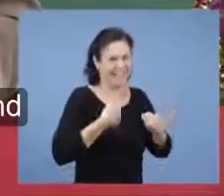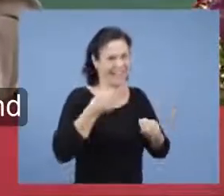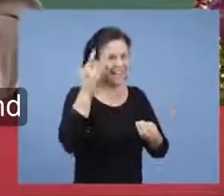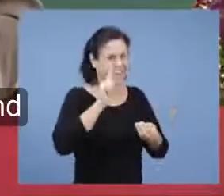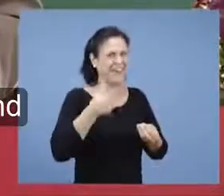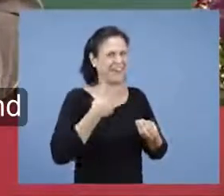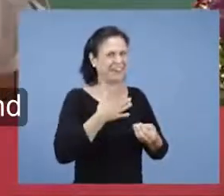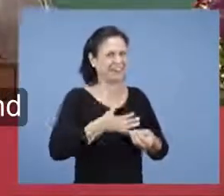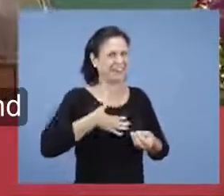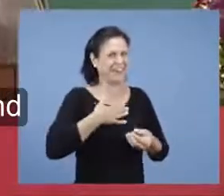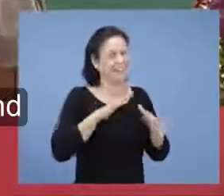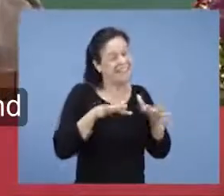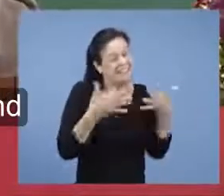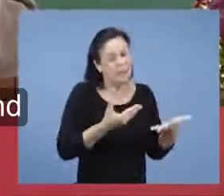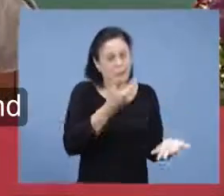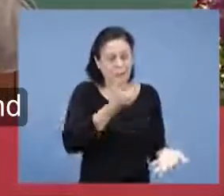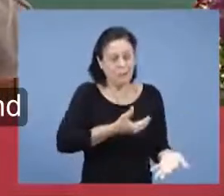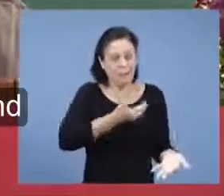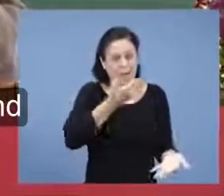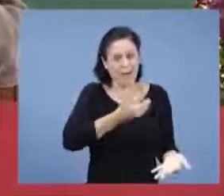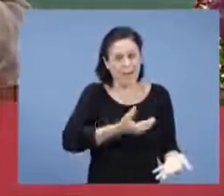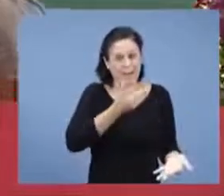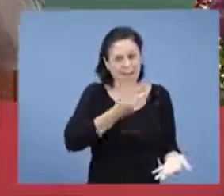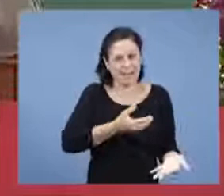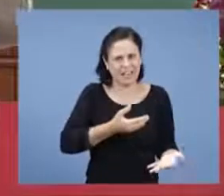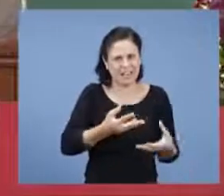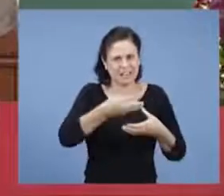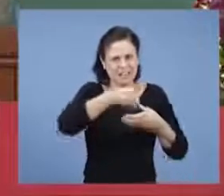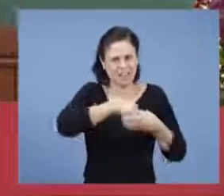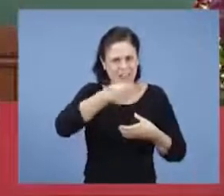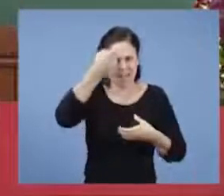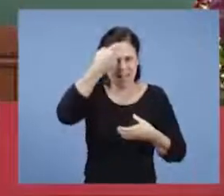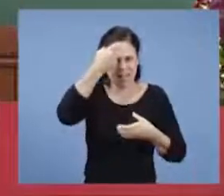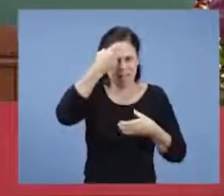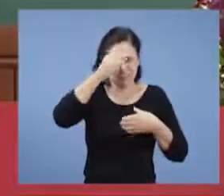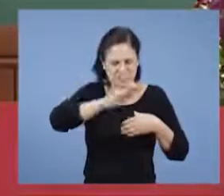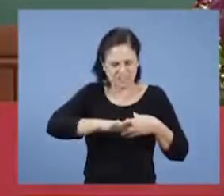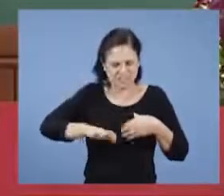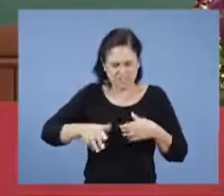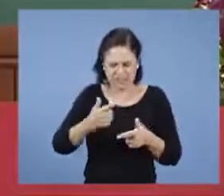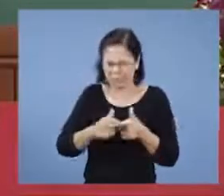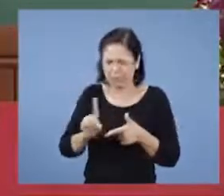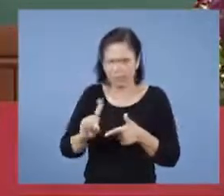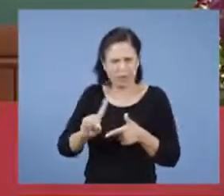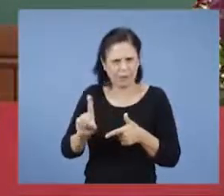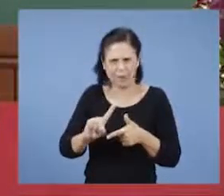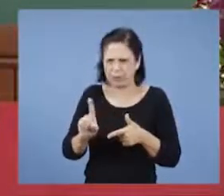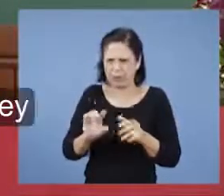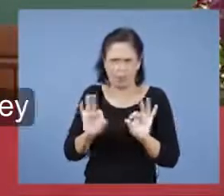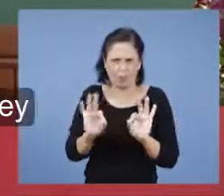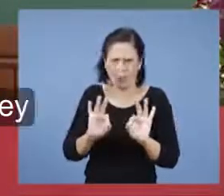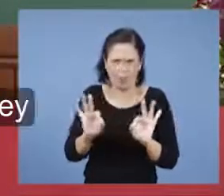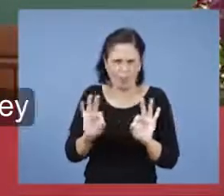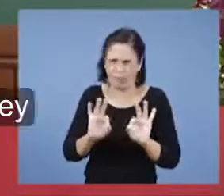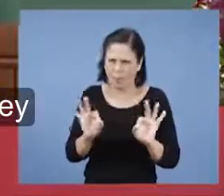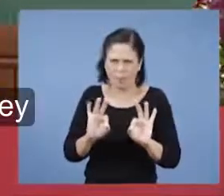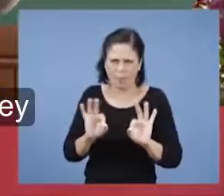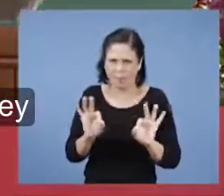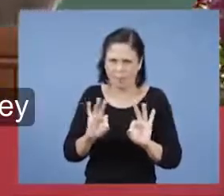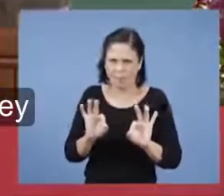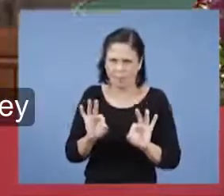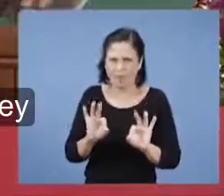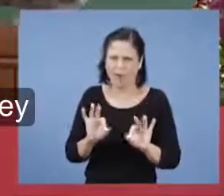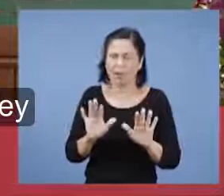Papai Noel. Sempre esteve na cabeça das crianças. Tem problema nenhum. Nenhum, nenhum, nenhum. Não fale do